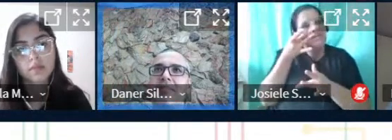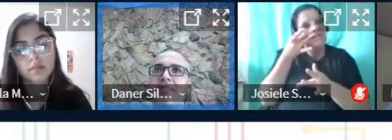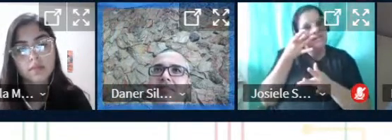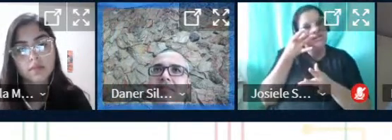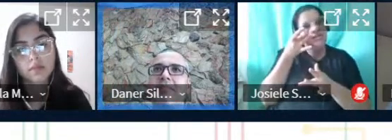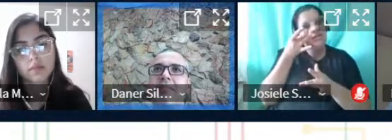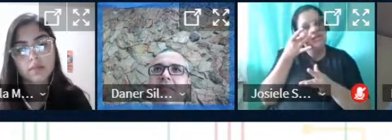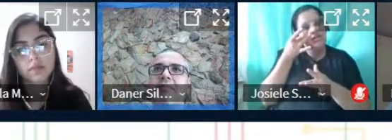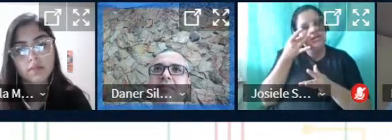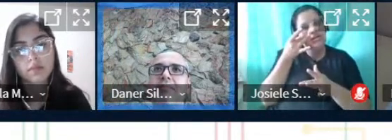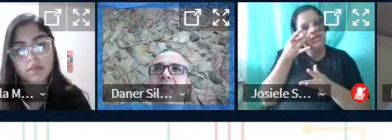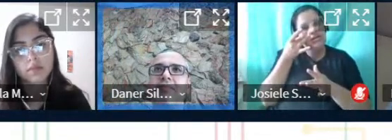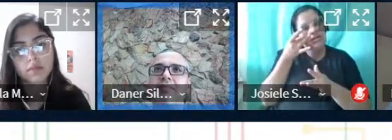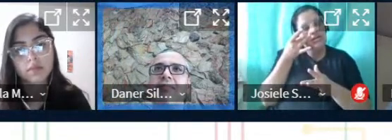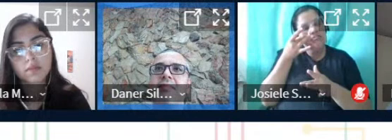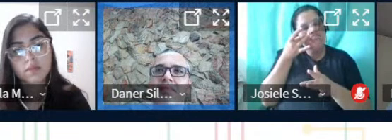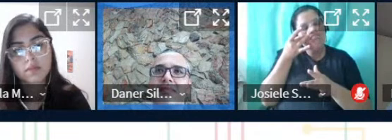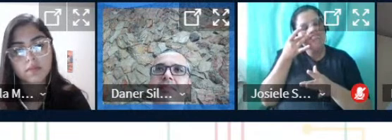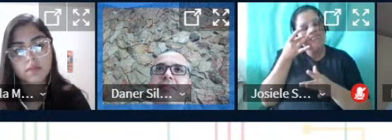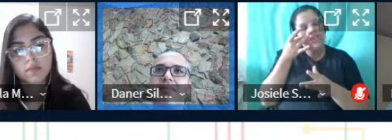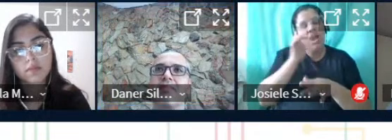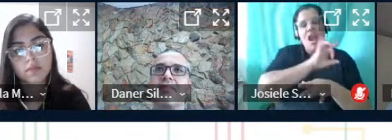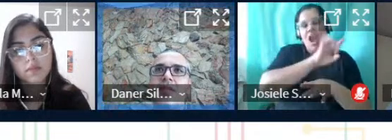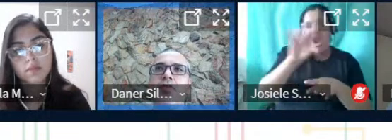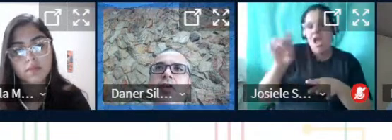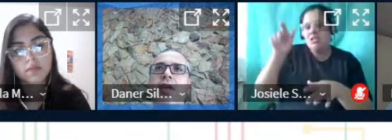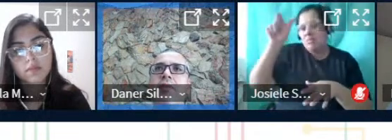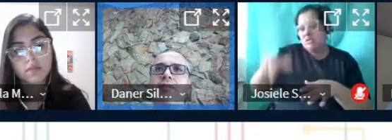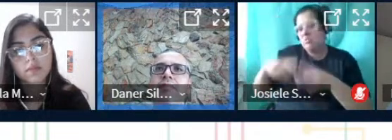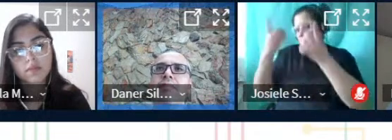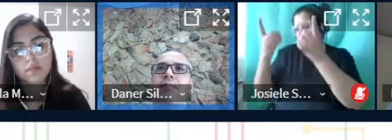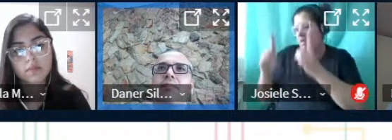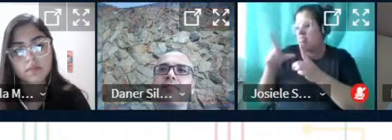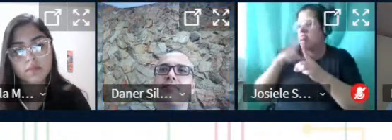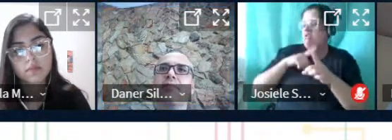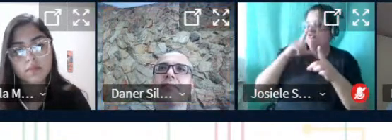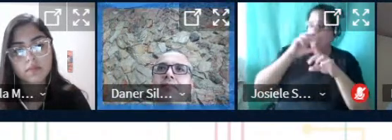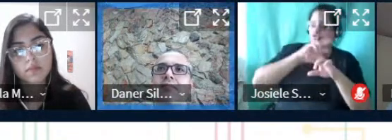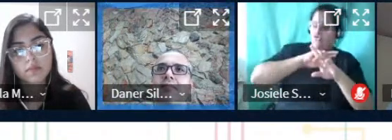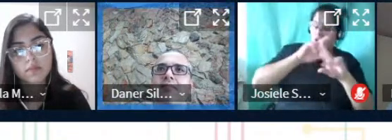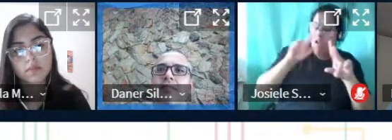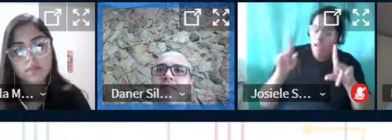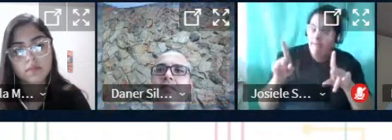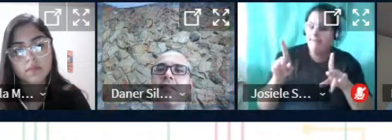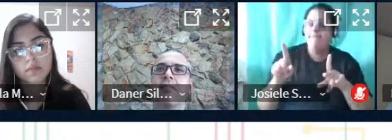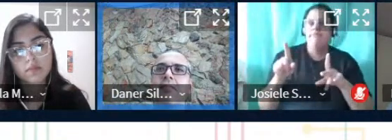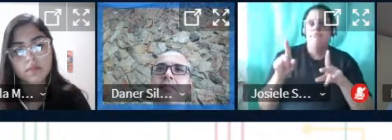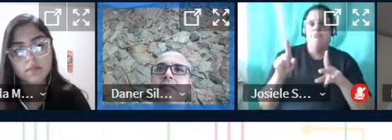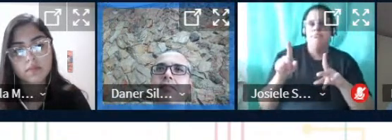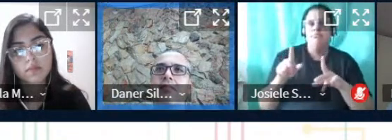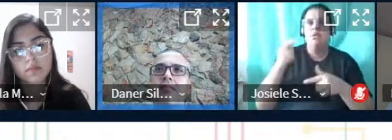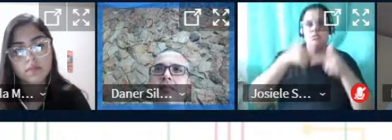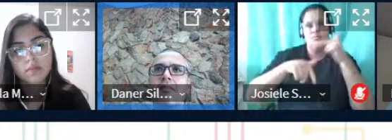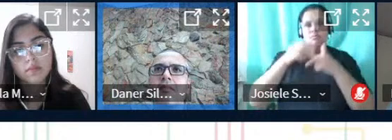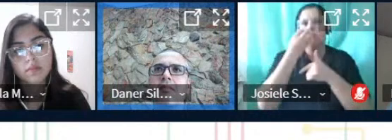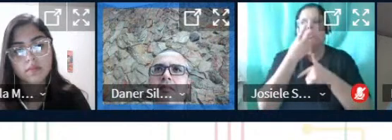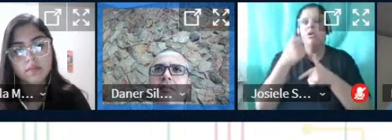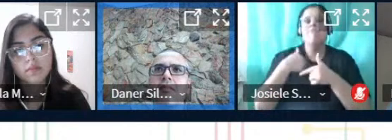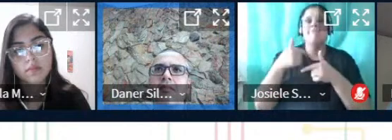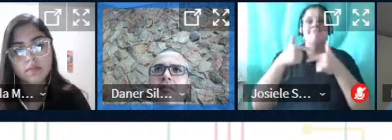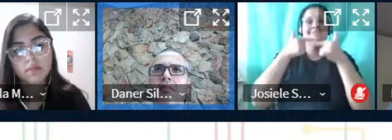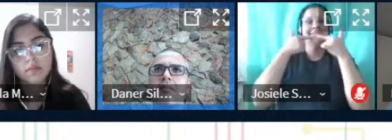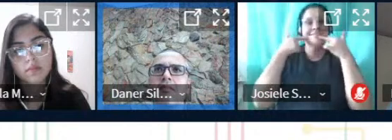especificidades da aprendizagem não é Daner mas é um trabalho sem dúvida muito bom e fico contente com a questão